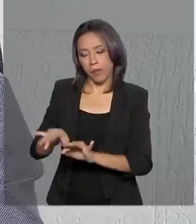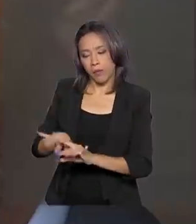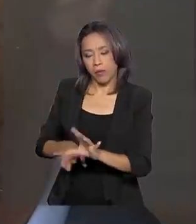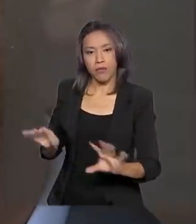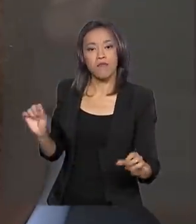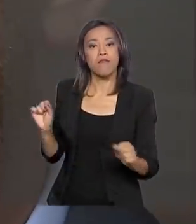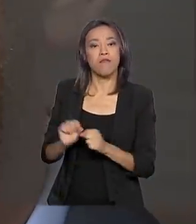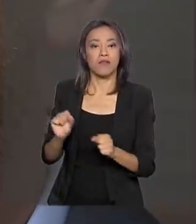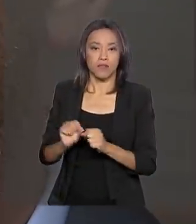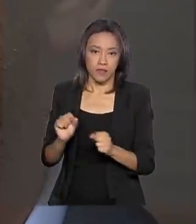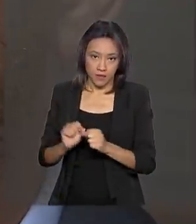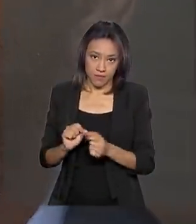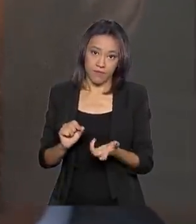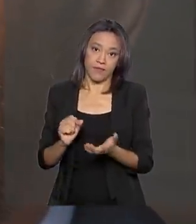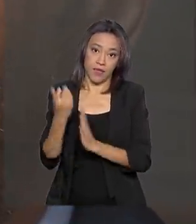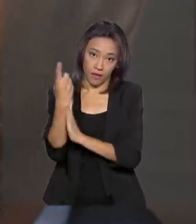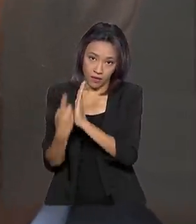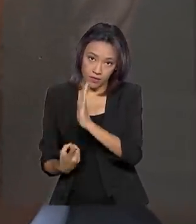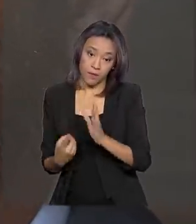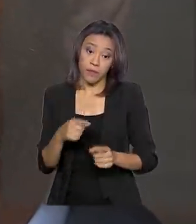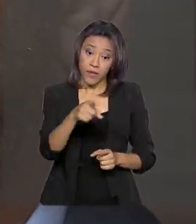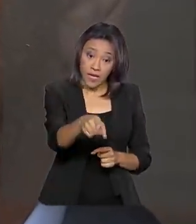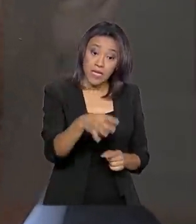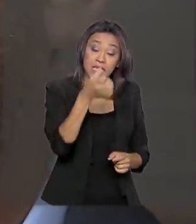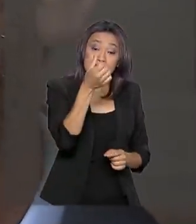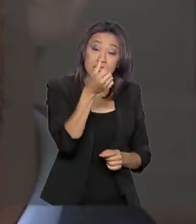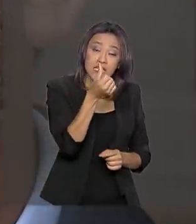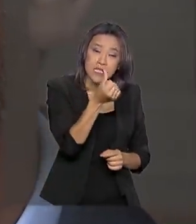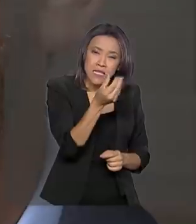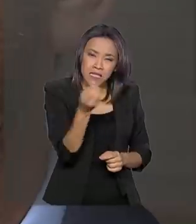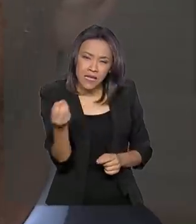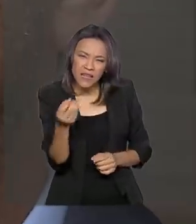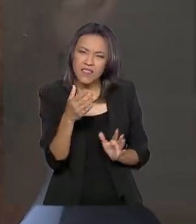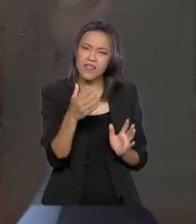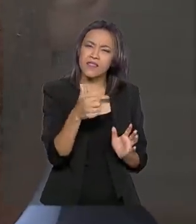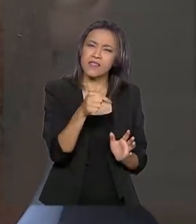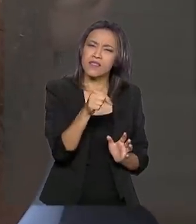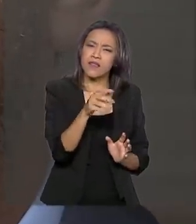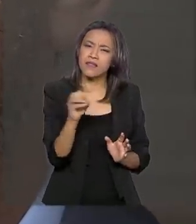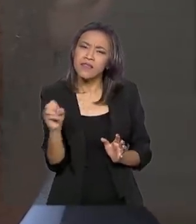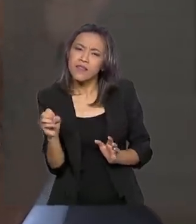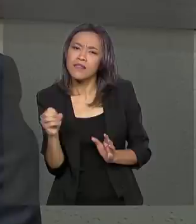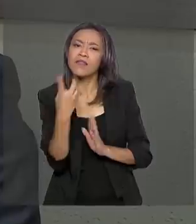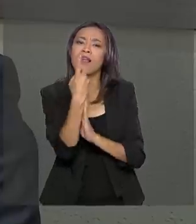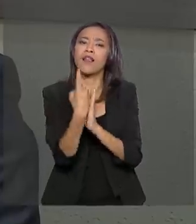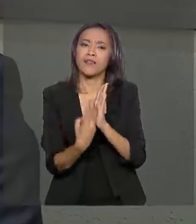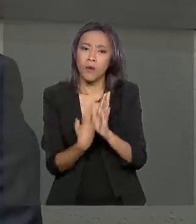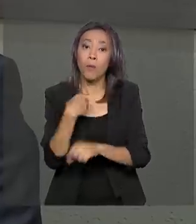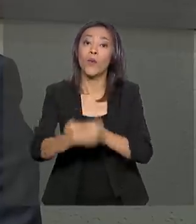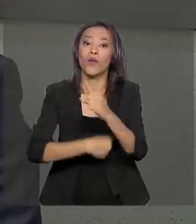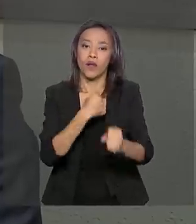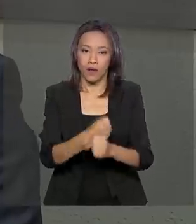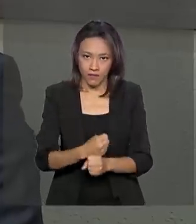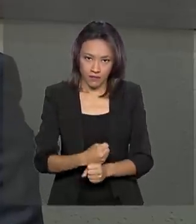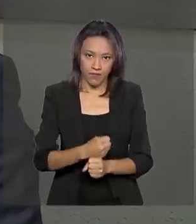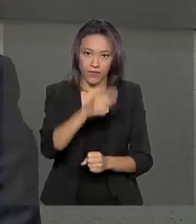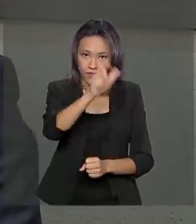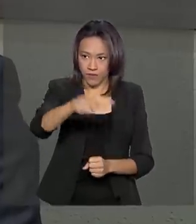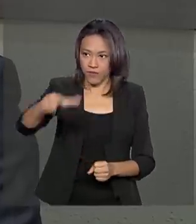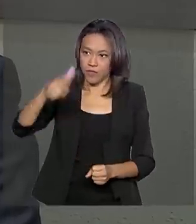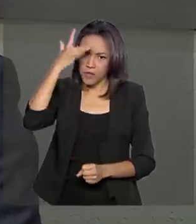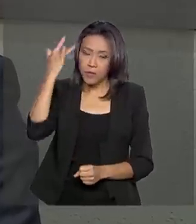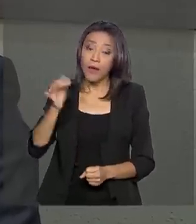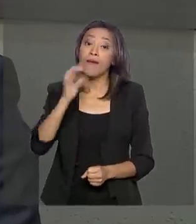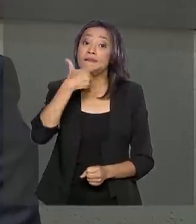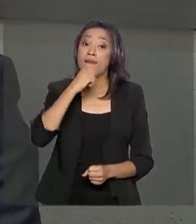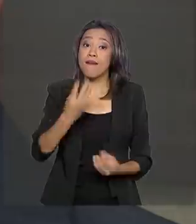início. Este contador faz entre 600 e 700 declarações de clientes por ano. E lembra, quem entrega